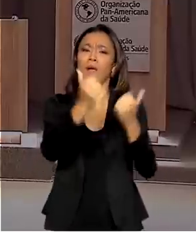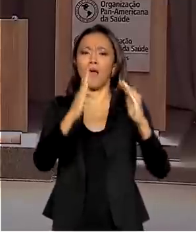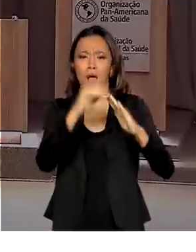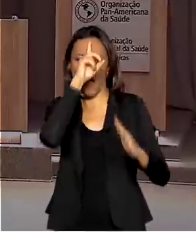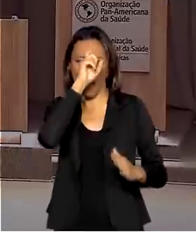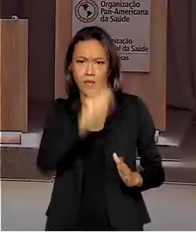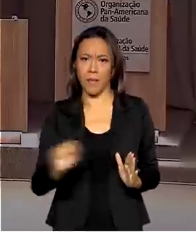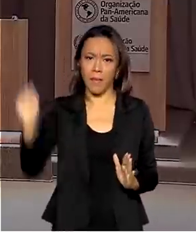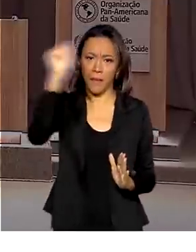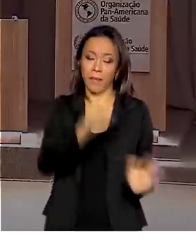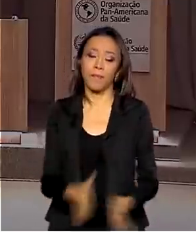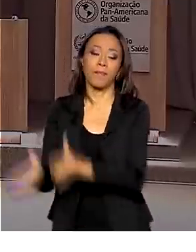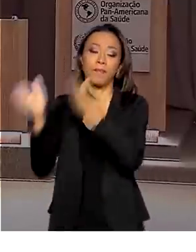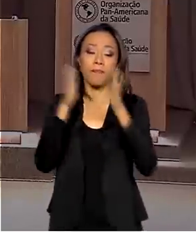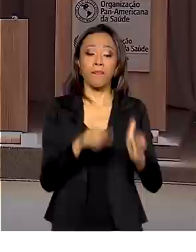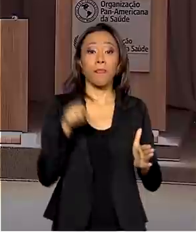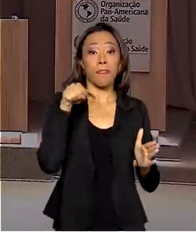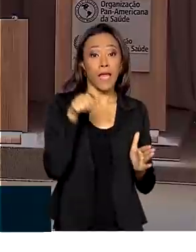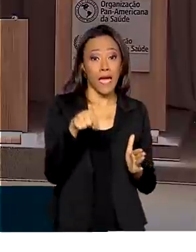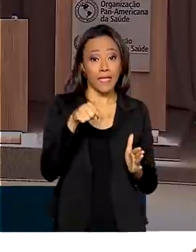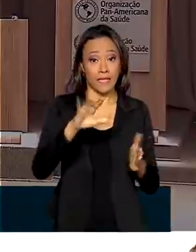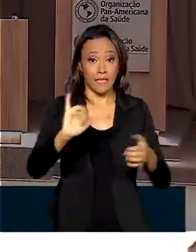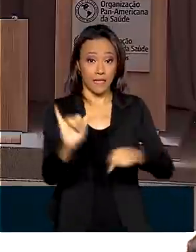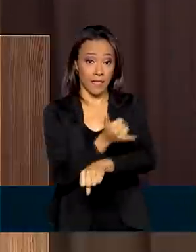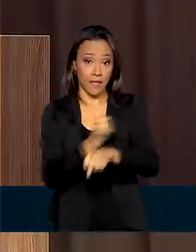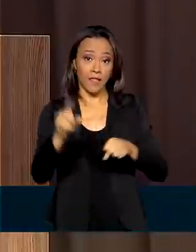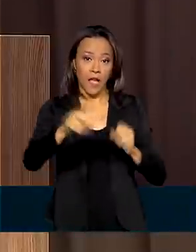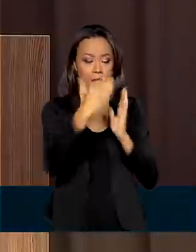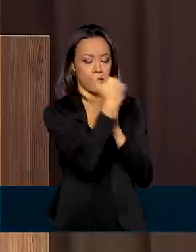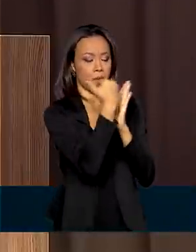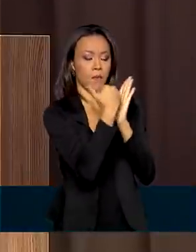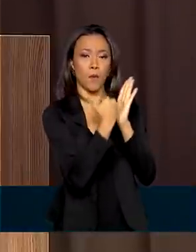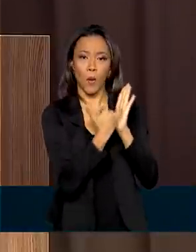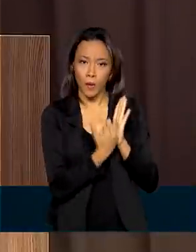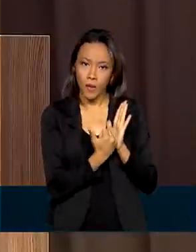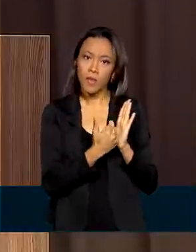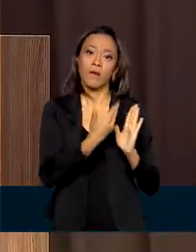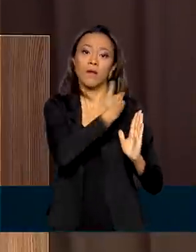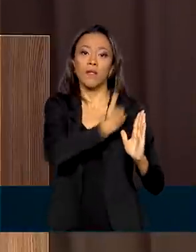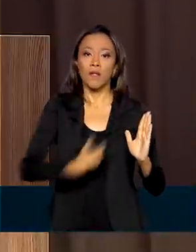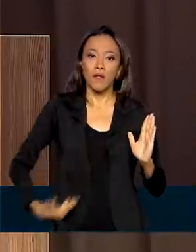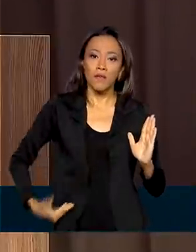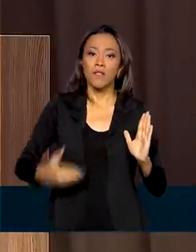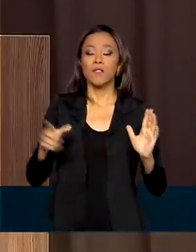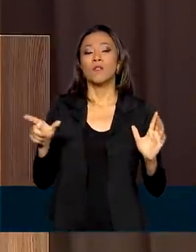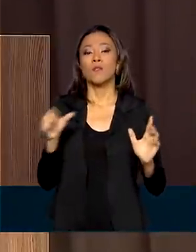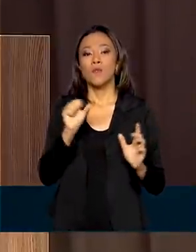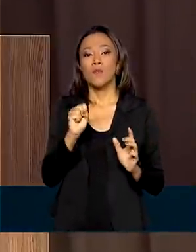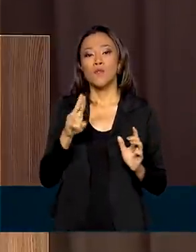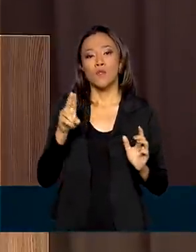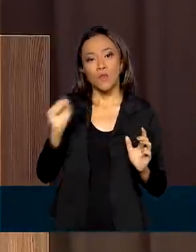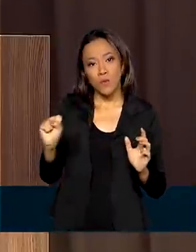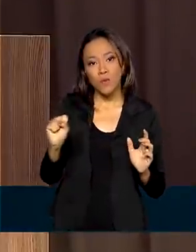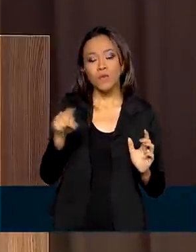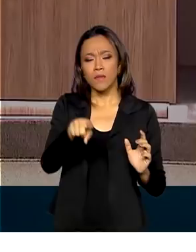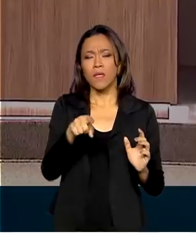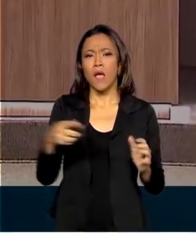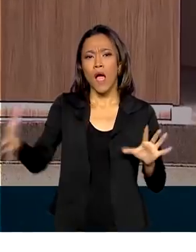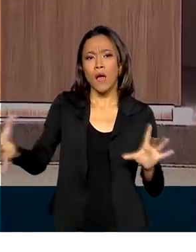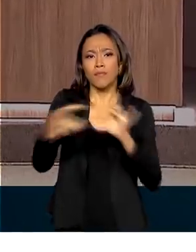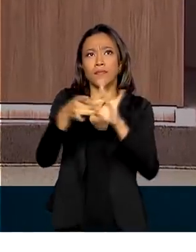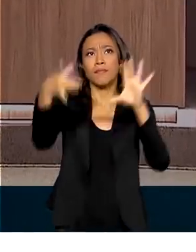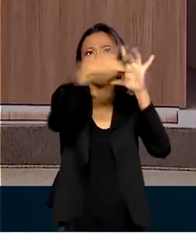As medidas fazem parte do programa Vigiar SUS, que pretende trabalhar numa resposta articulada com estados e